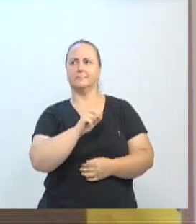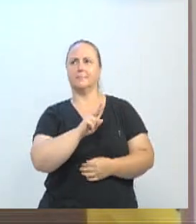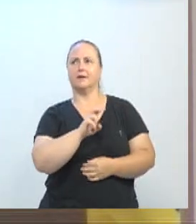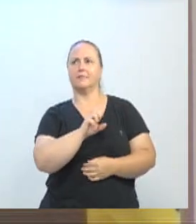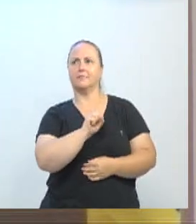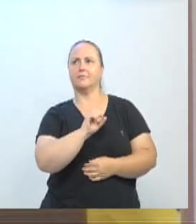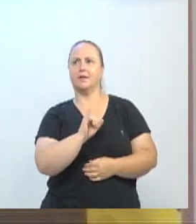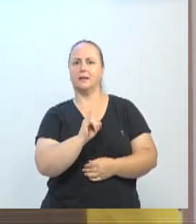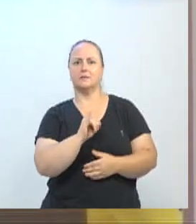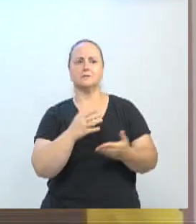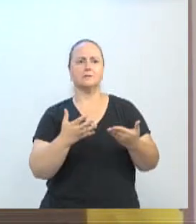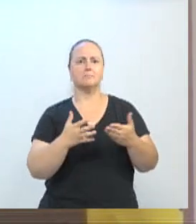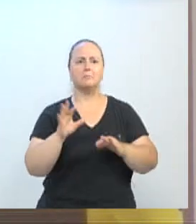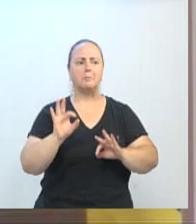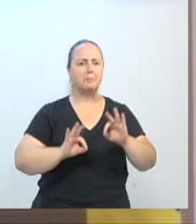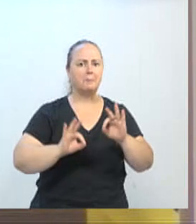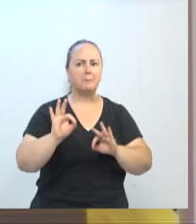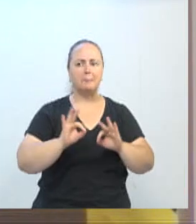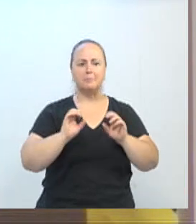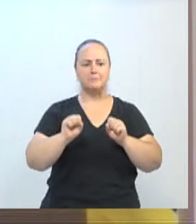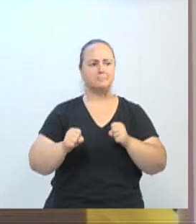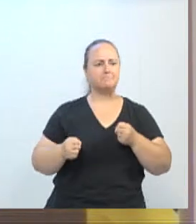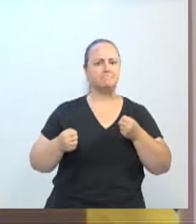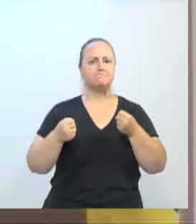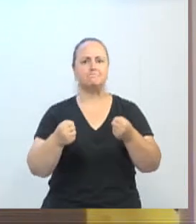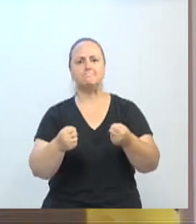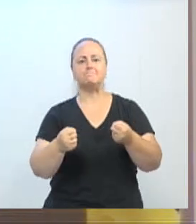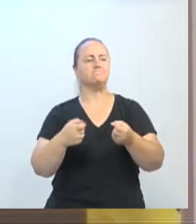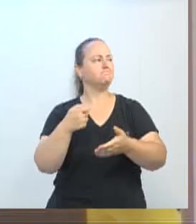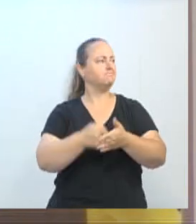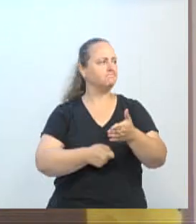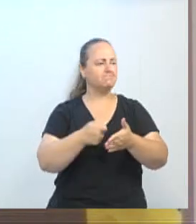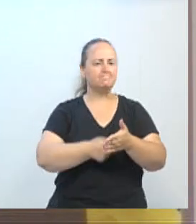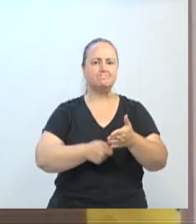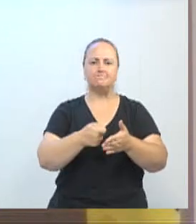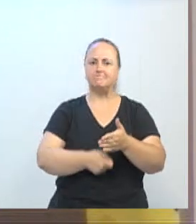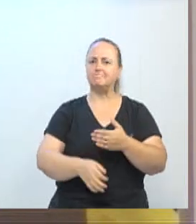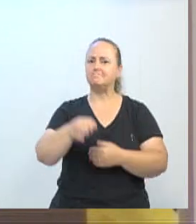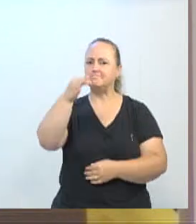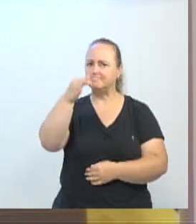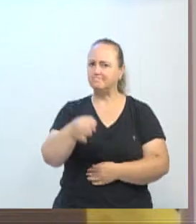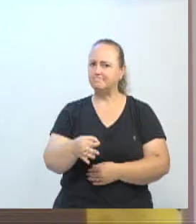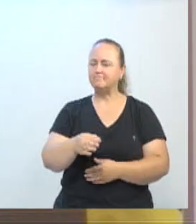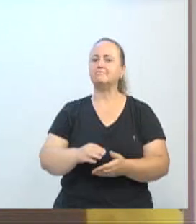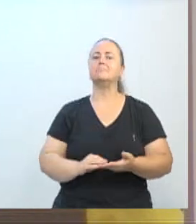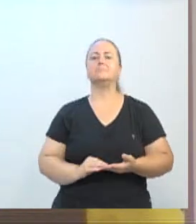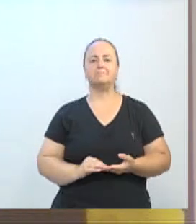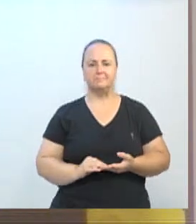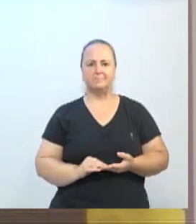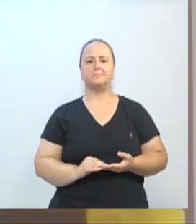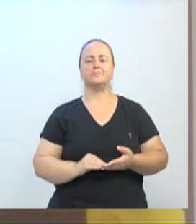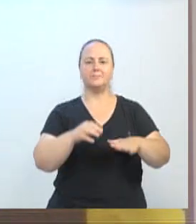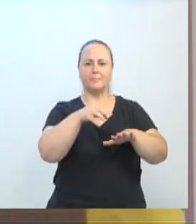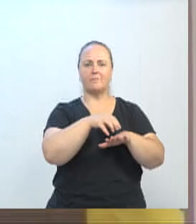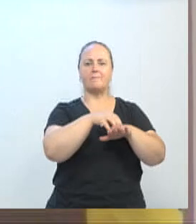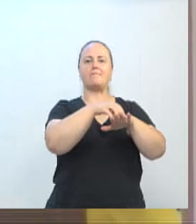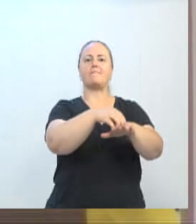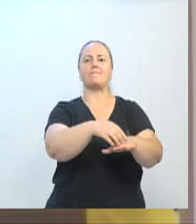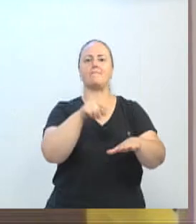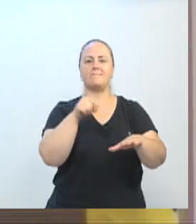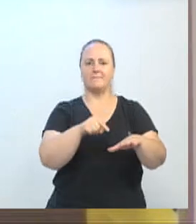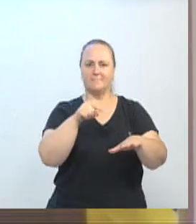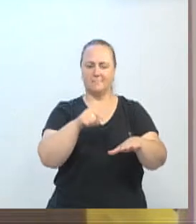Gente laboriosa, dedicada, com garra, determinação, fortalece o turismo da região da Nova Rússia,